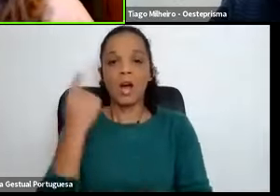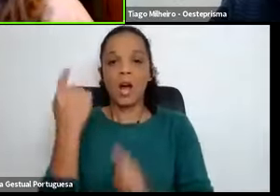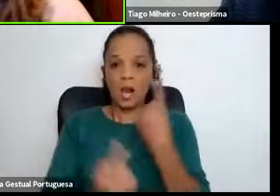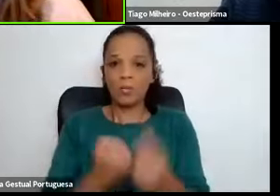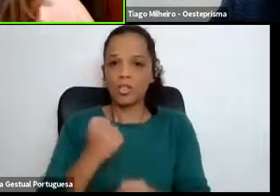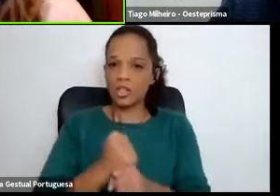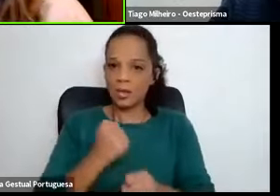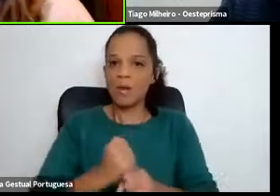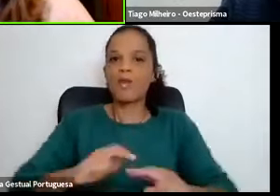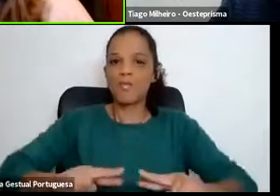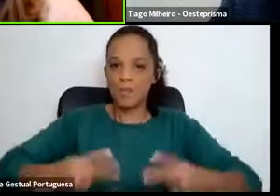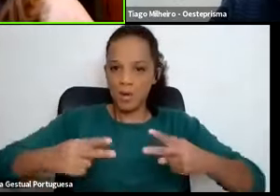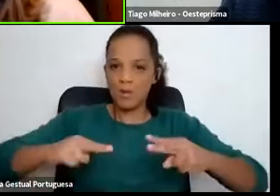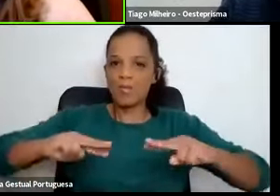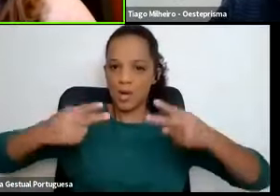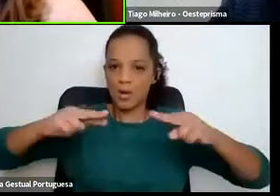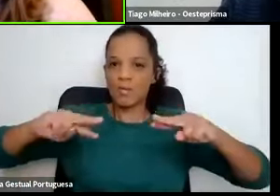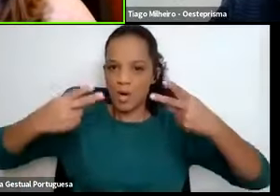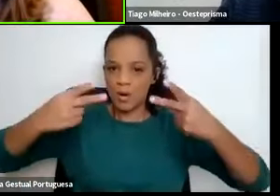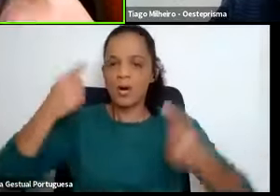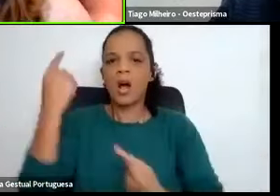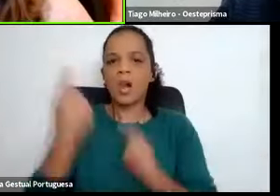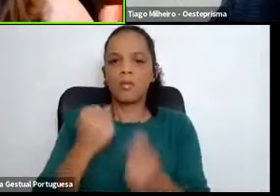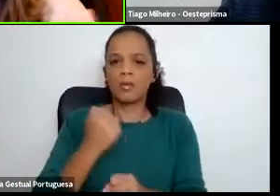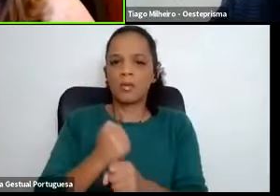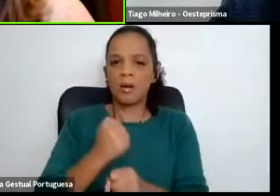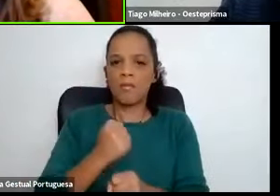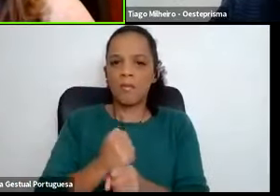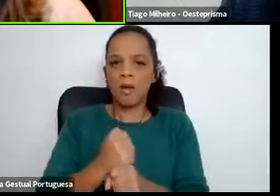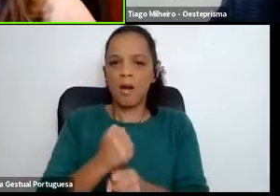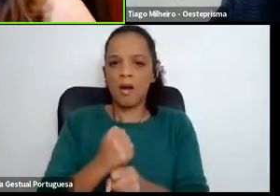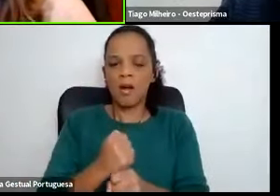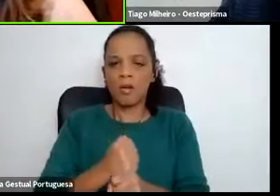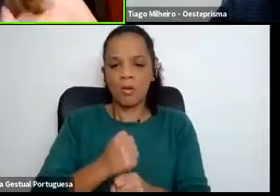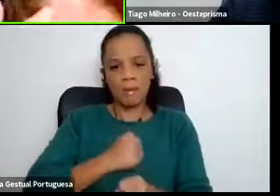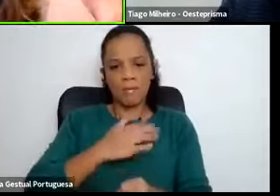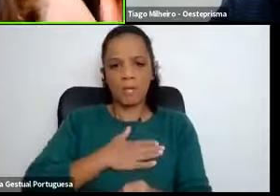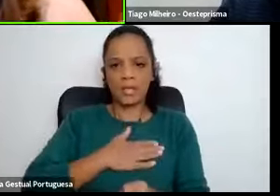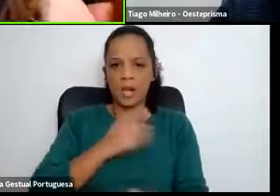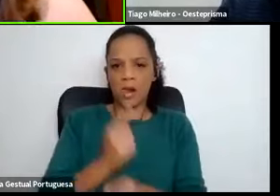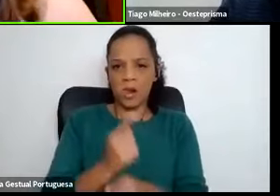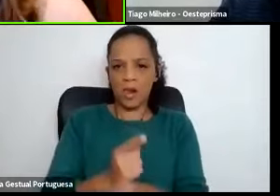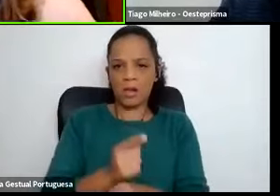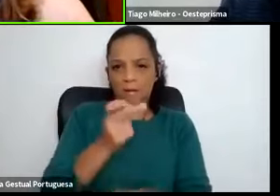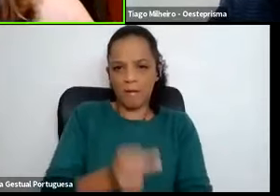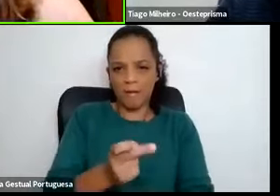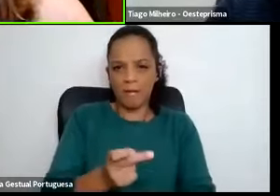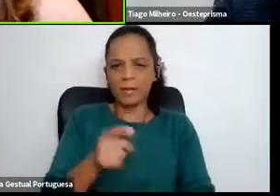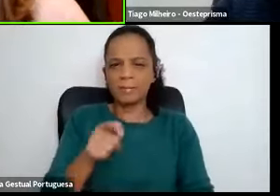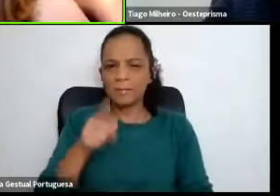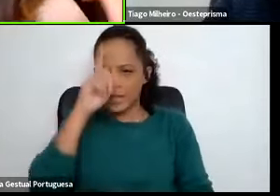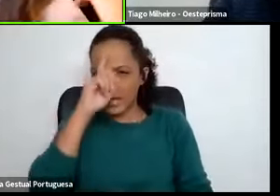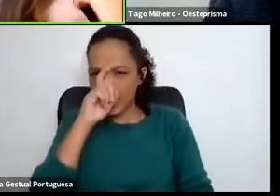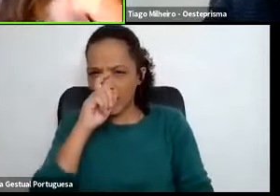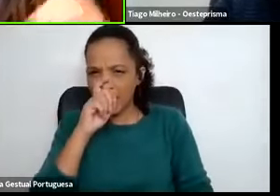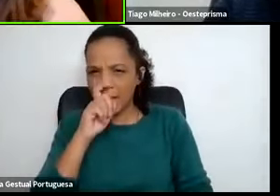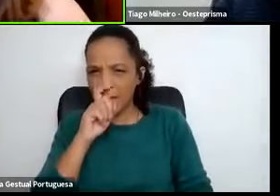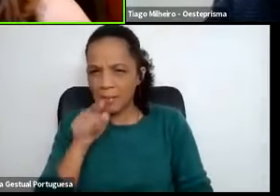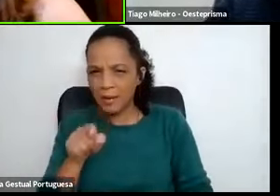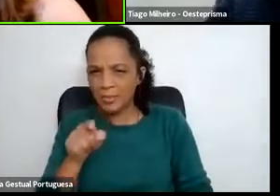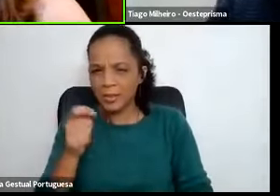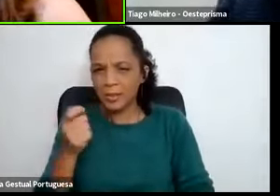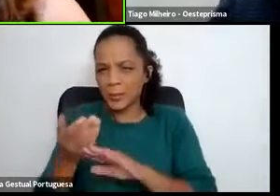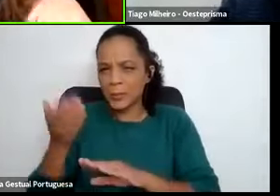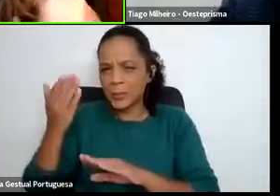e outras ainda se mantêm, portanto, nos quadros da empresa. Tiago, recorda-se um bocadinho lá